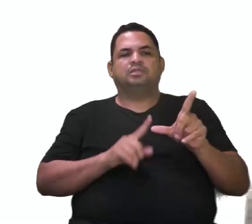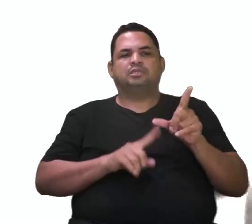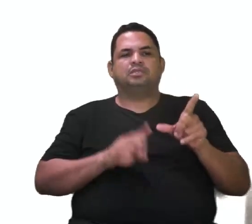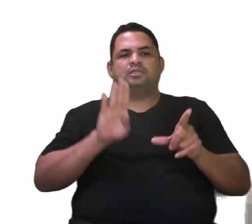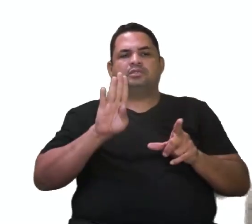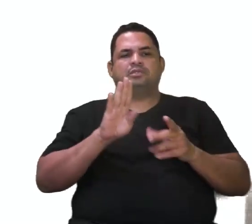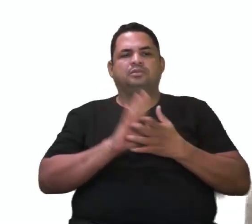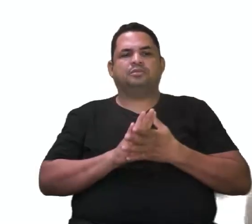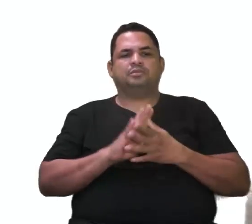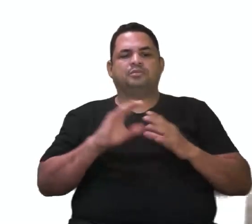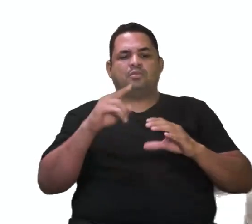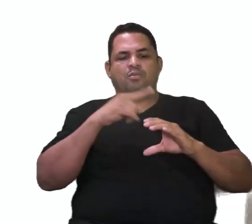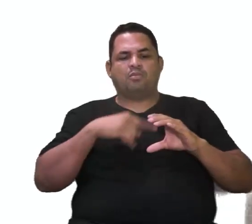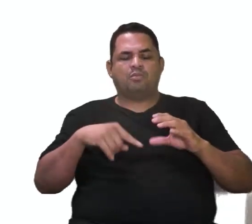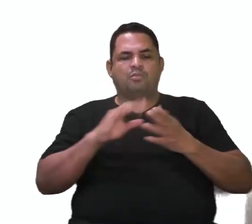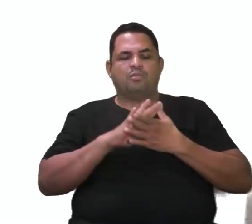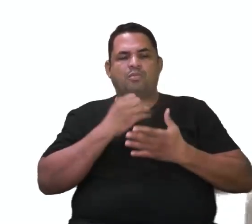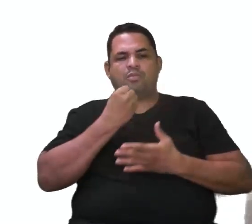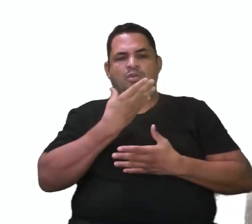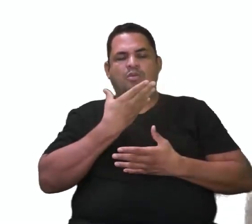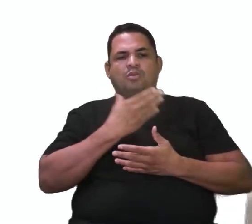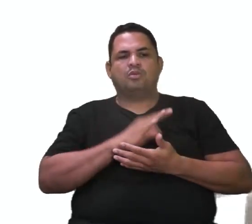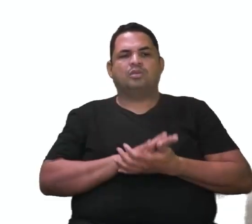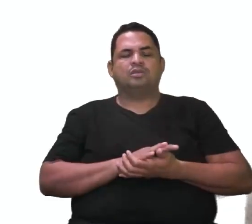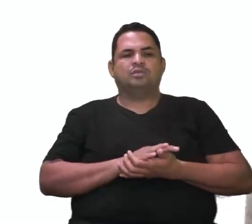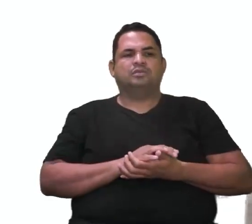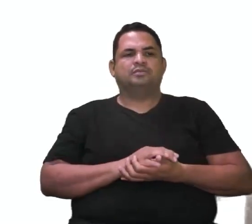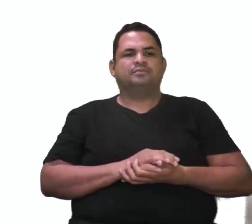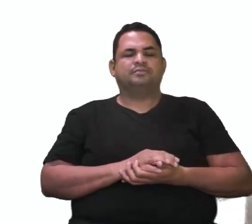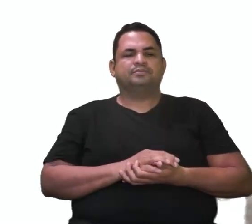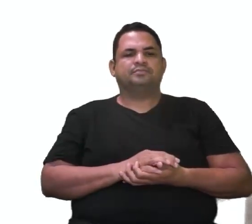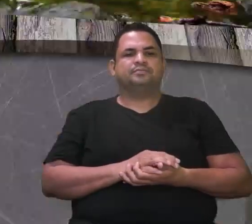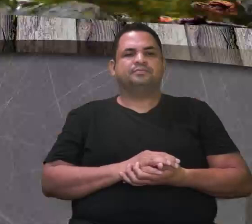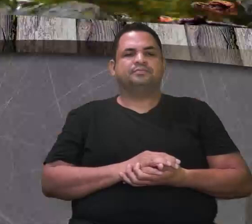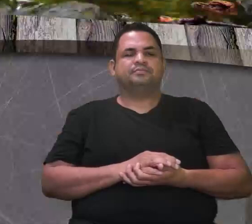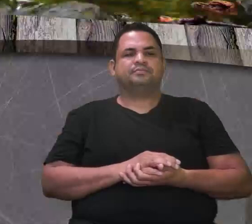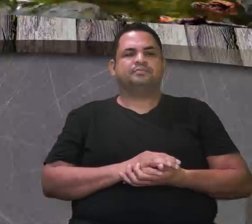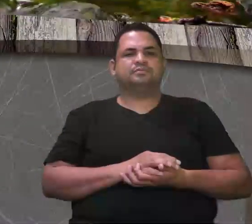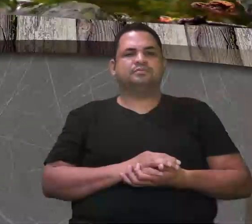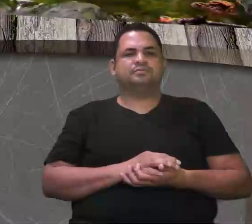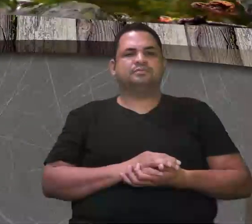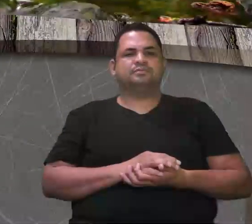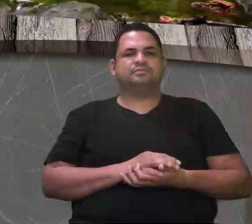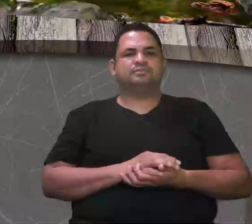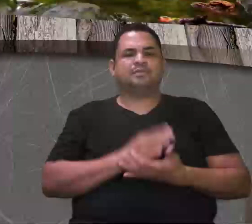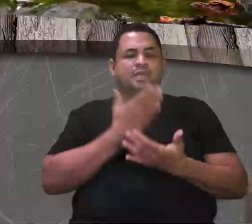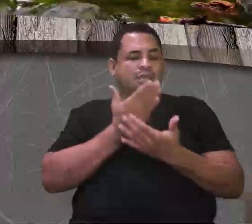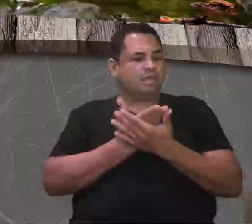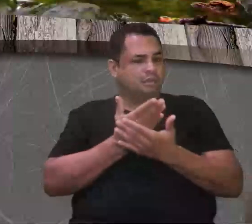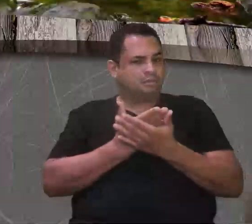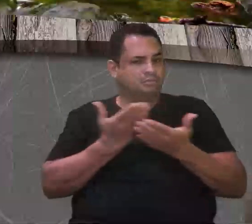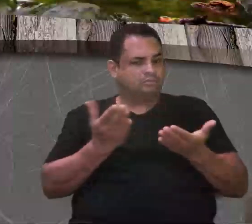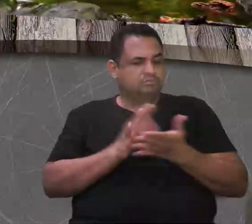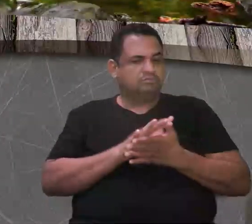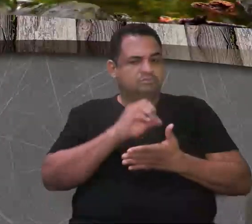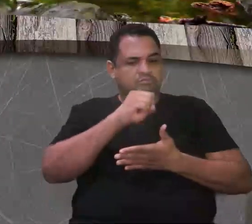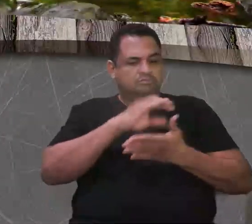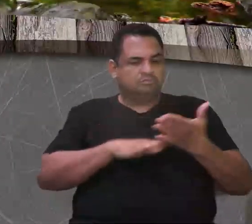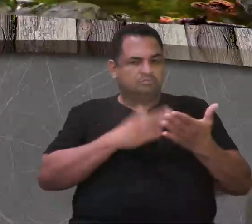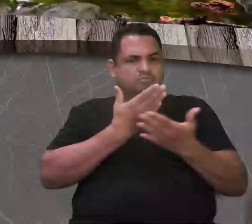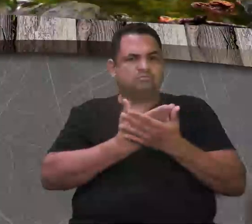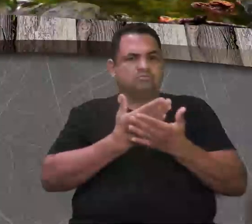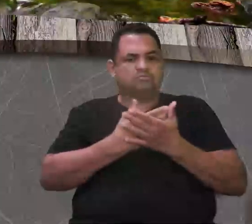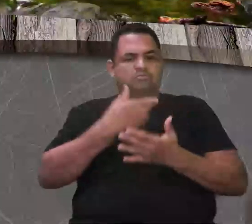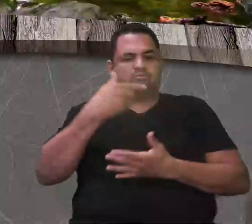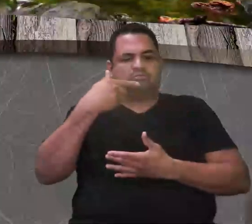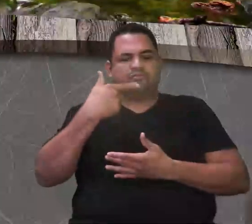de bola, de bom. Então, galera, aqui pra mim, essa foi a nossa atividade dessa